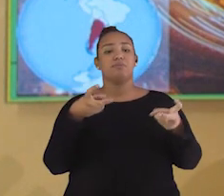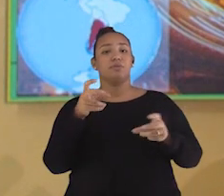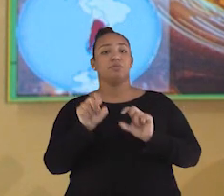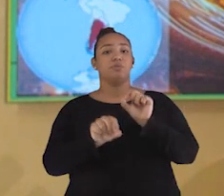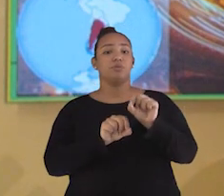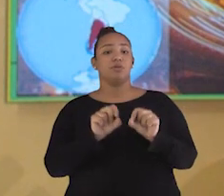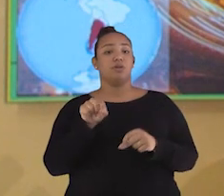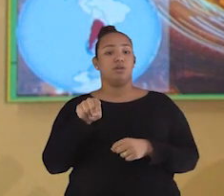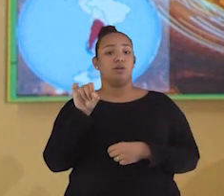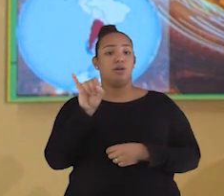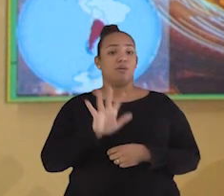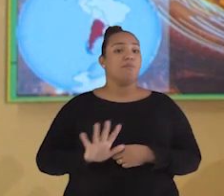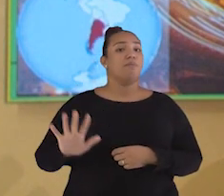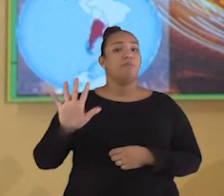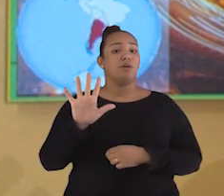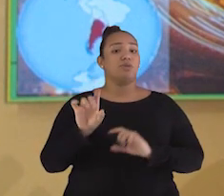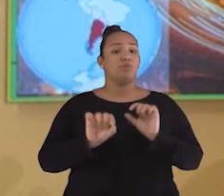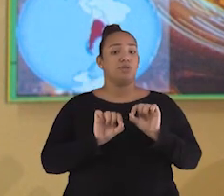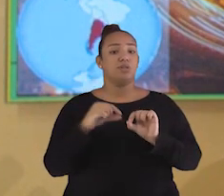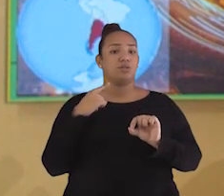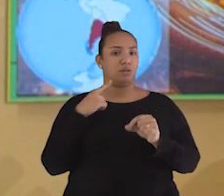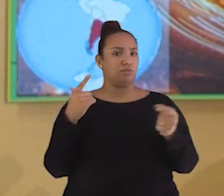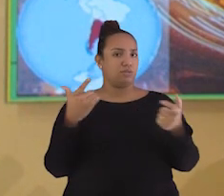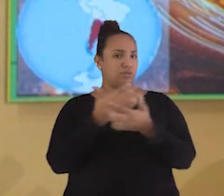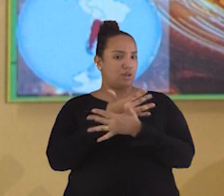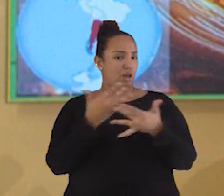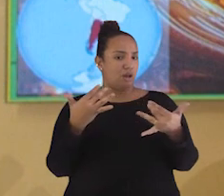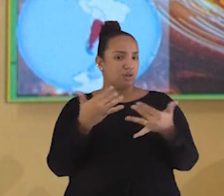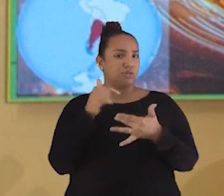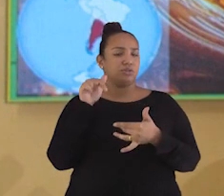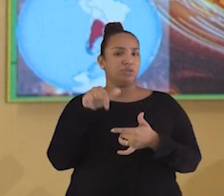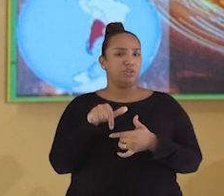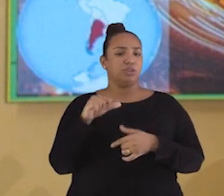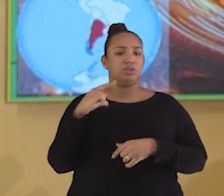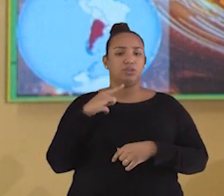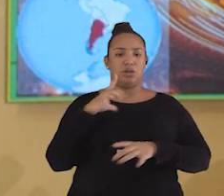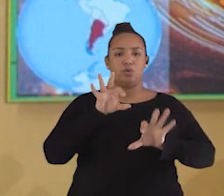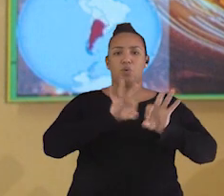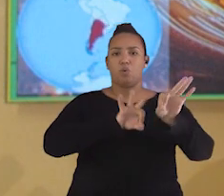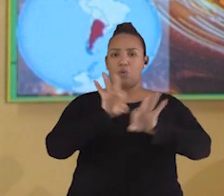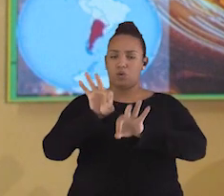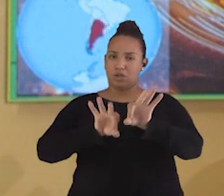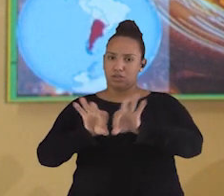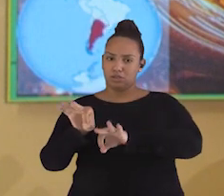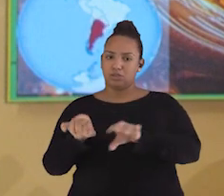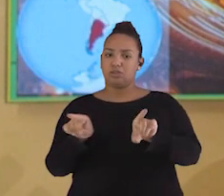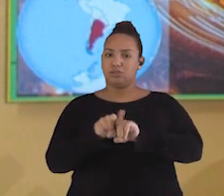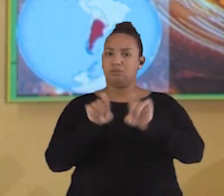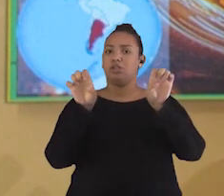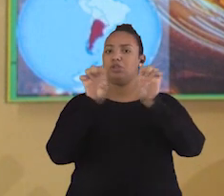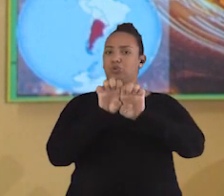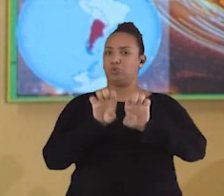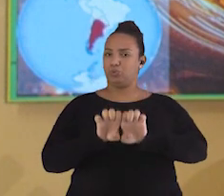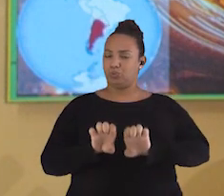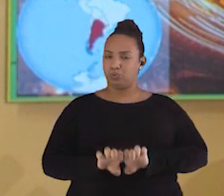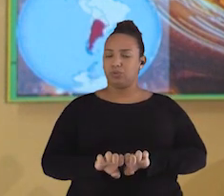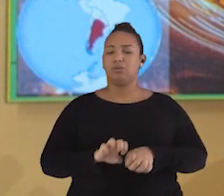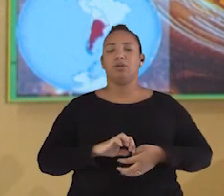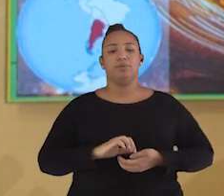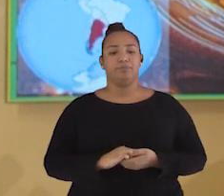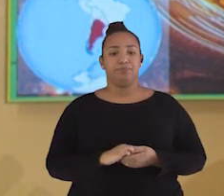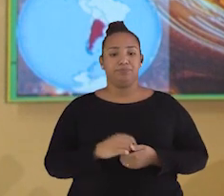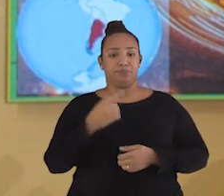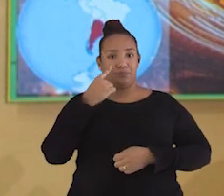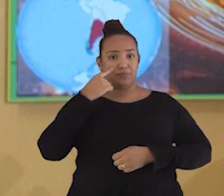que ela é uma paisagem bastante urbanizada, que apresenta com maior organização e infraestrutura urbana,